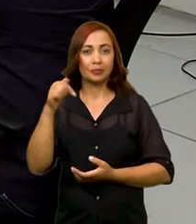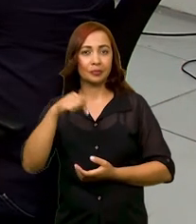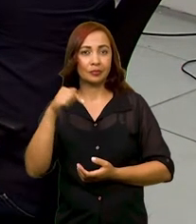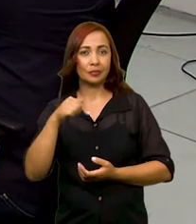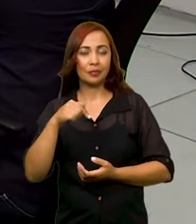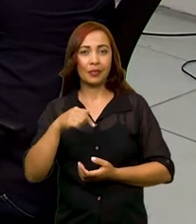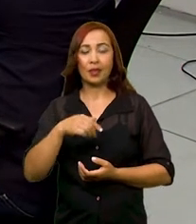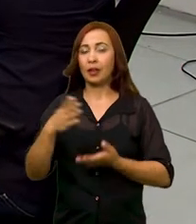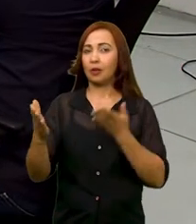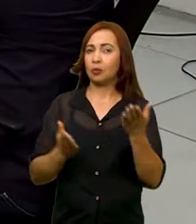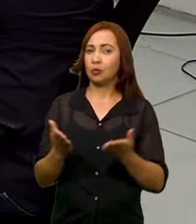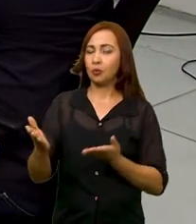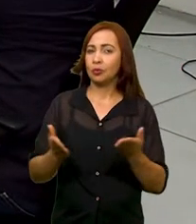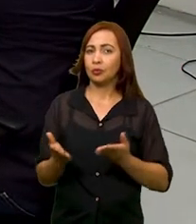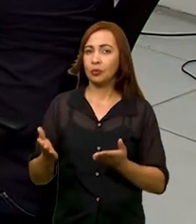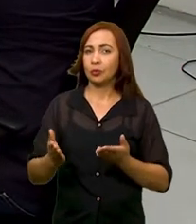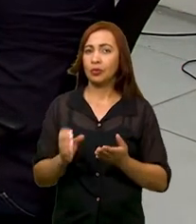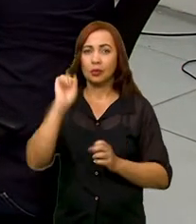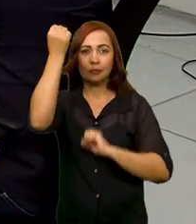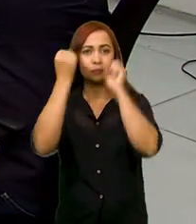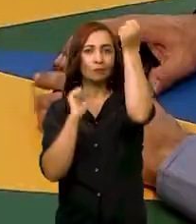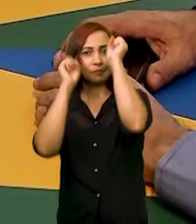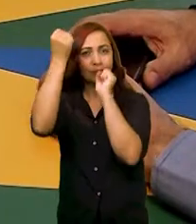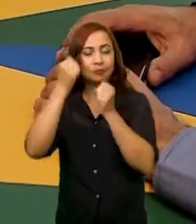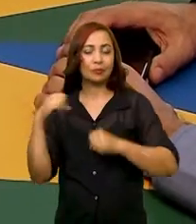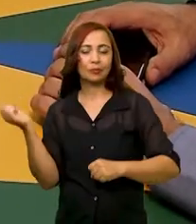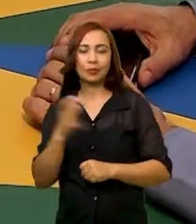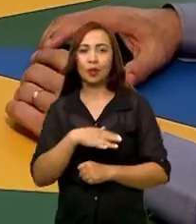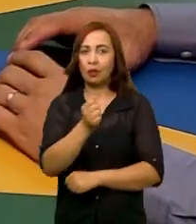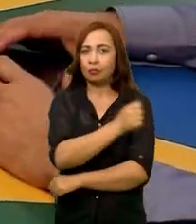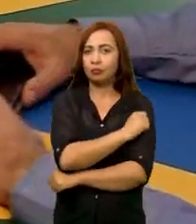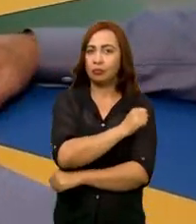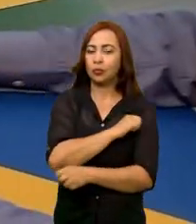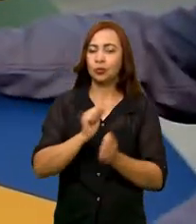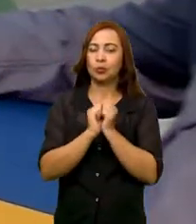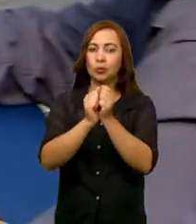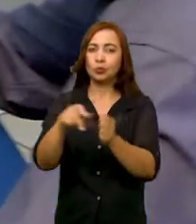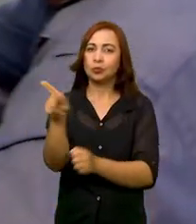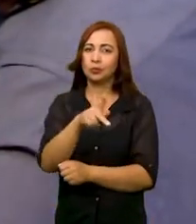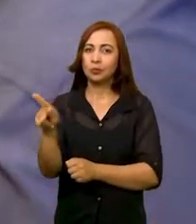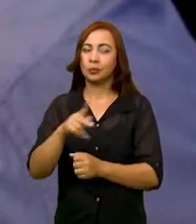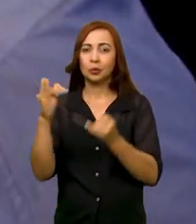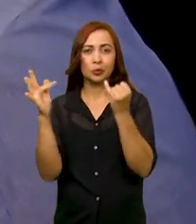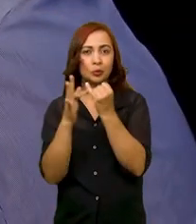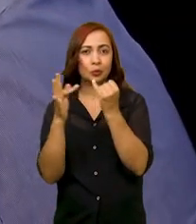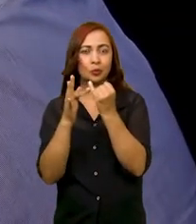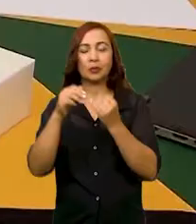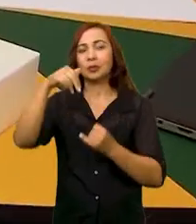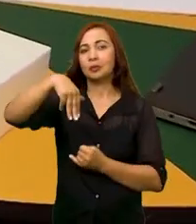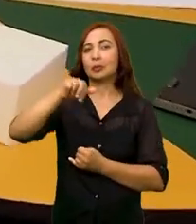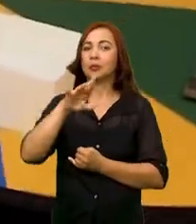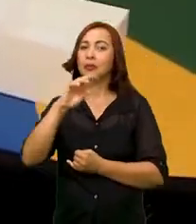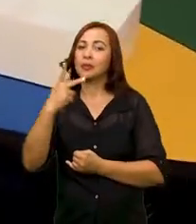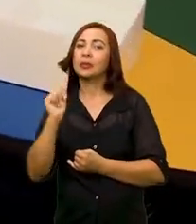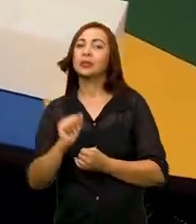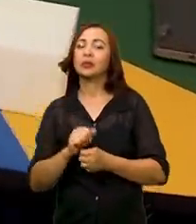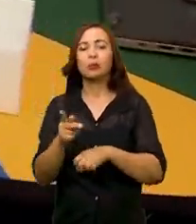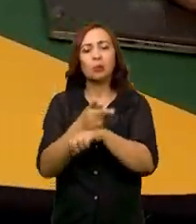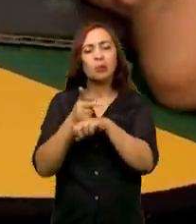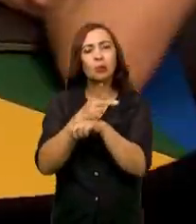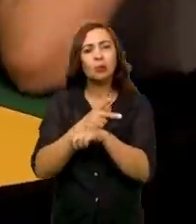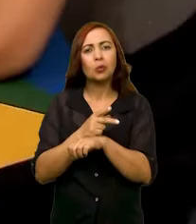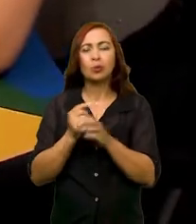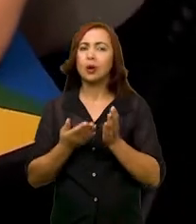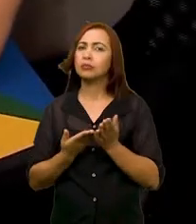Aqui, os operários da Fábrica de Inovação, alunos e professores do Instituto Federal do Maranhão, buscam prestar